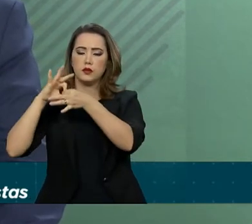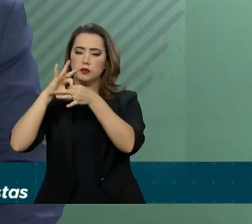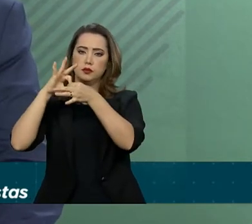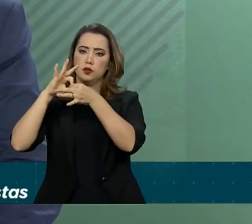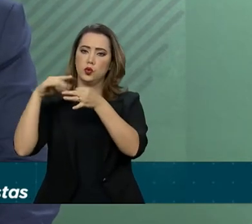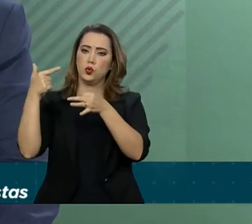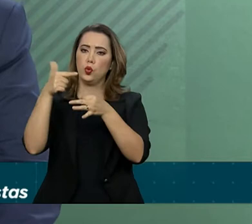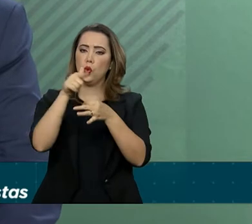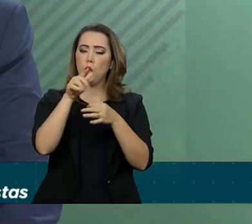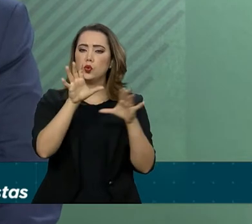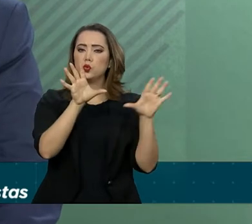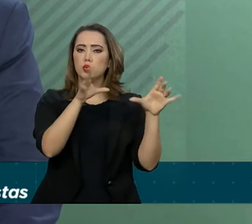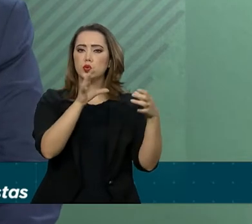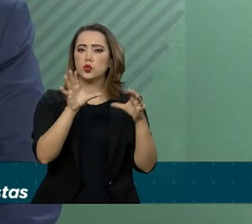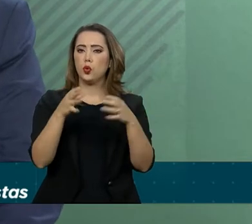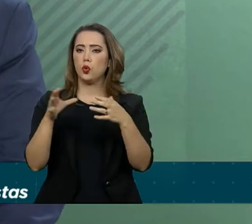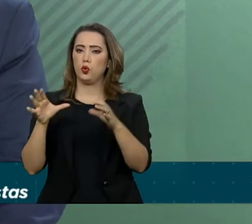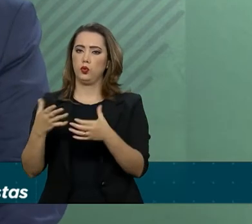outros setores.